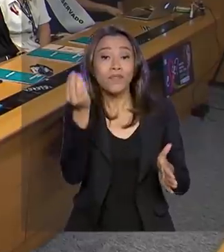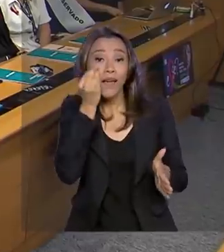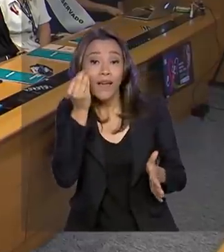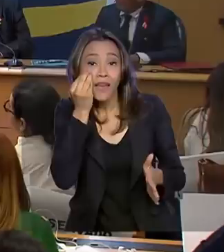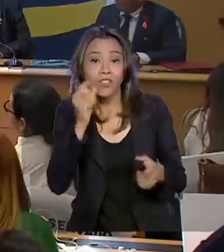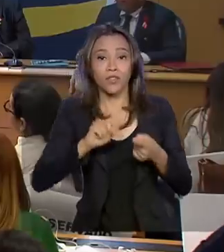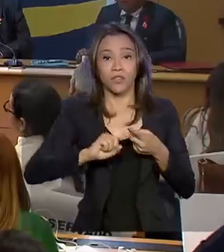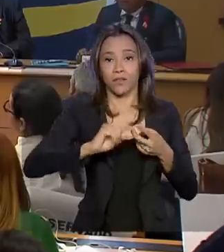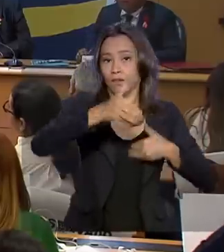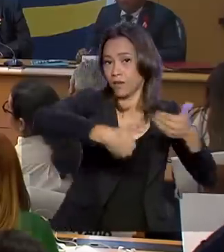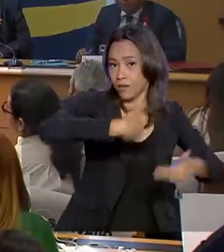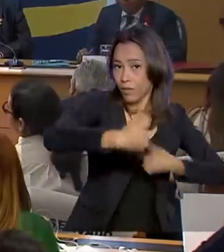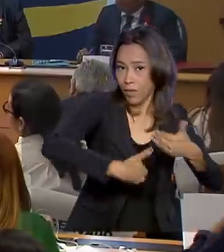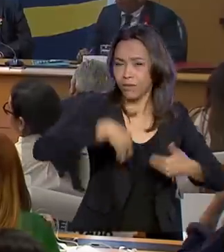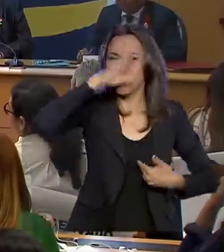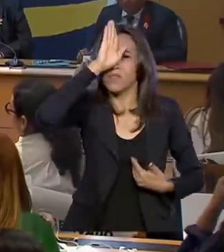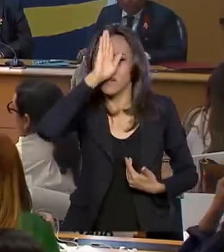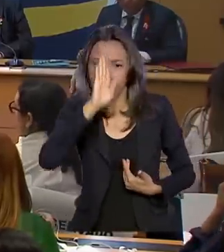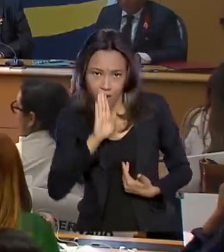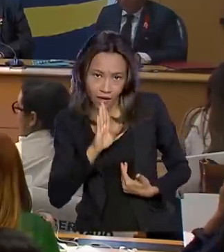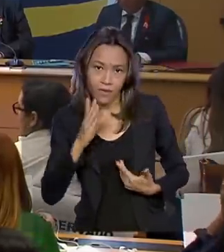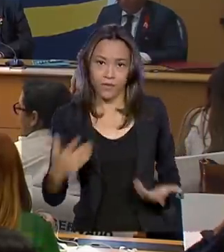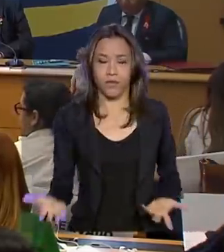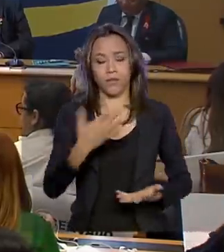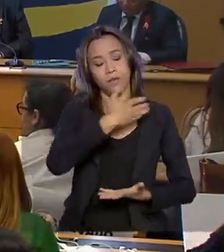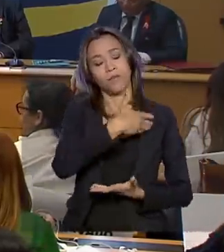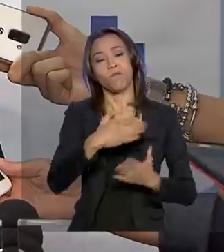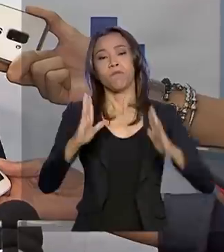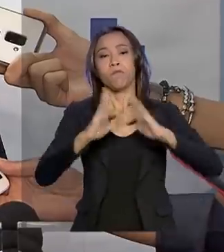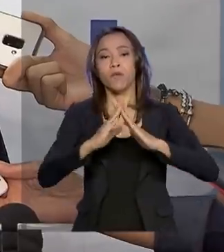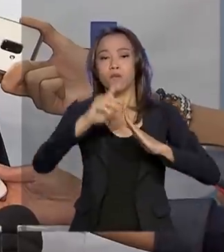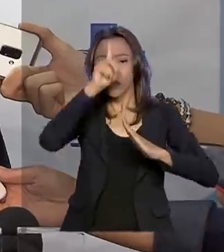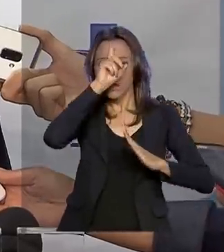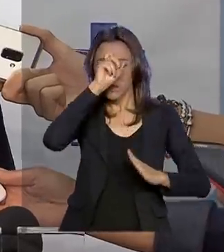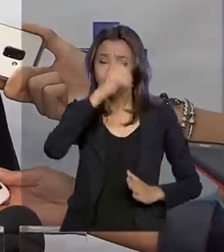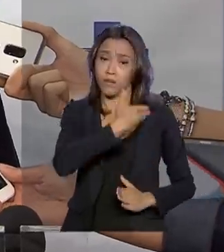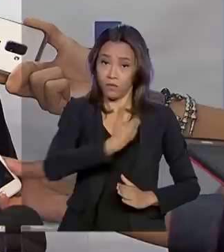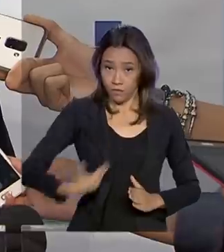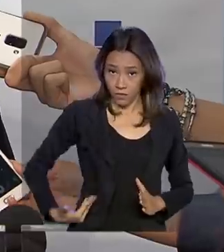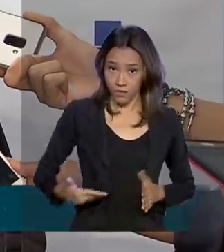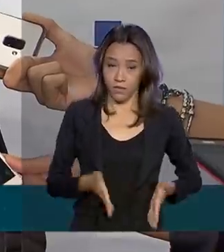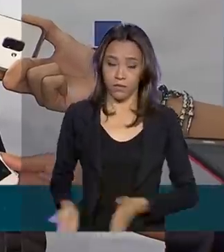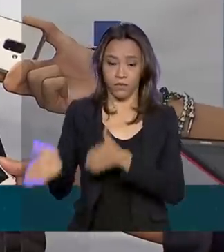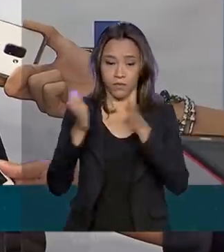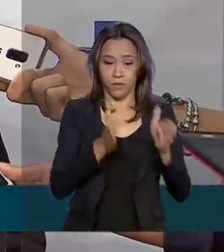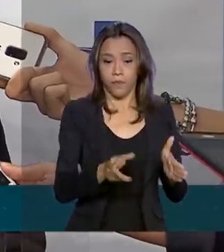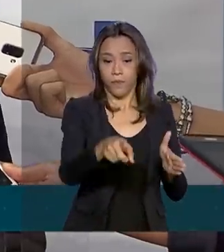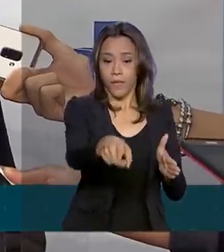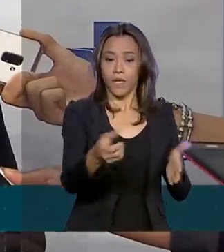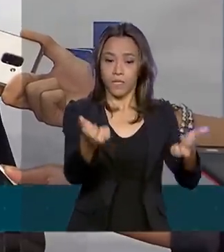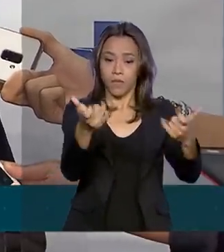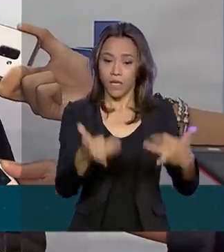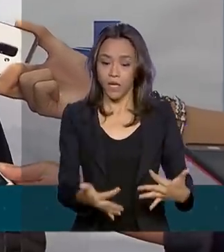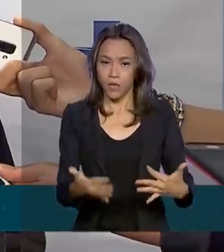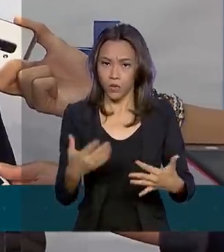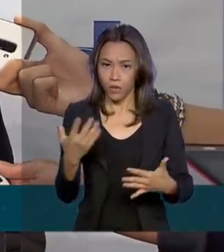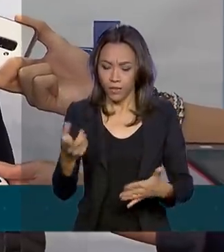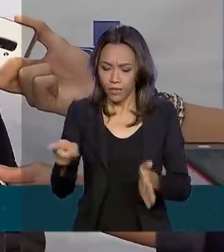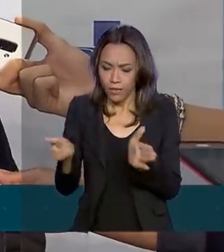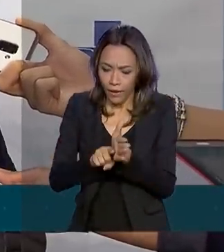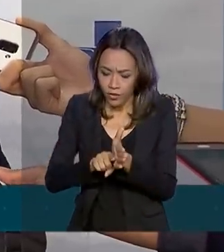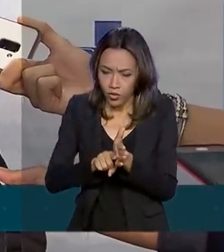tratamento são feitos de graça pelo Sistema Único de Saúde. A partir do momento que se testou, está negativo,